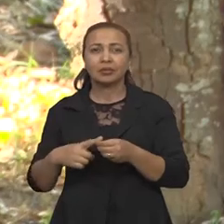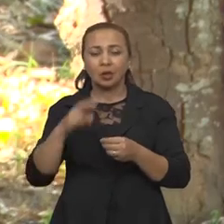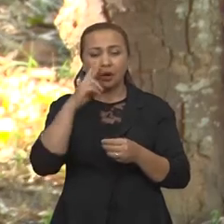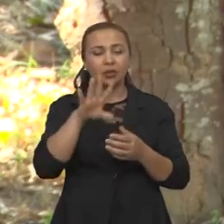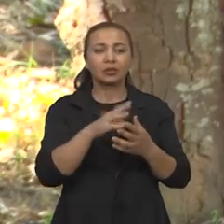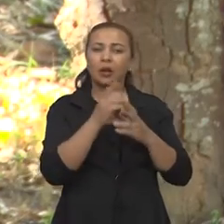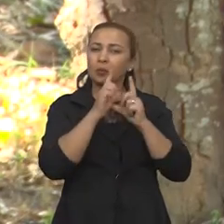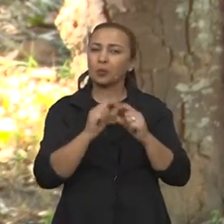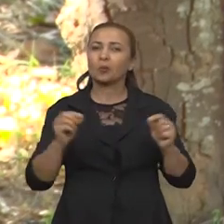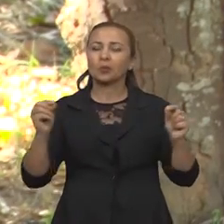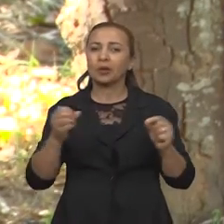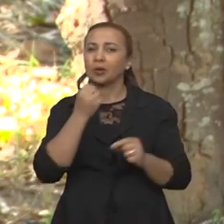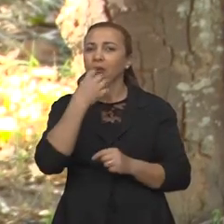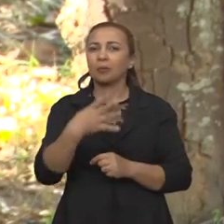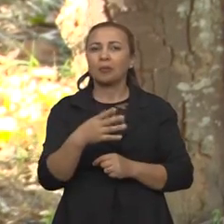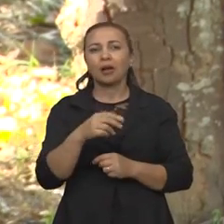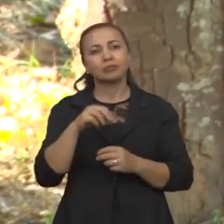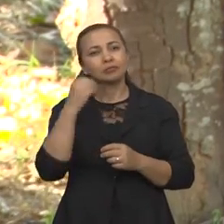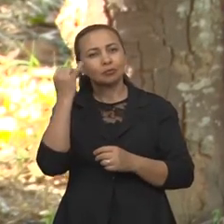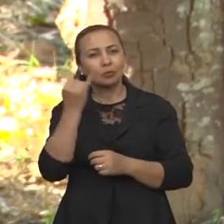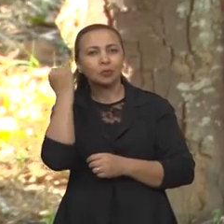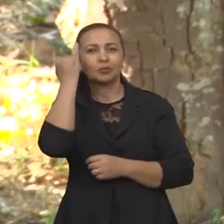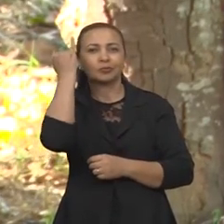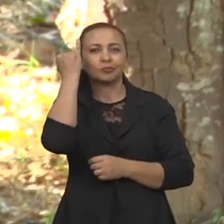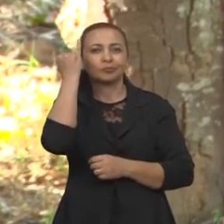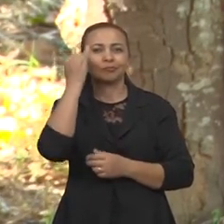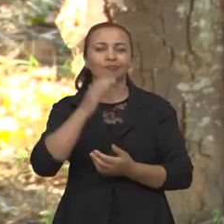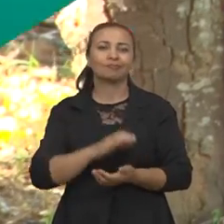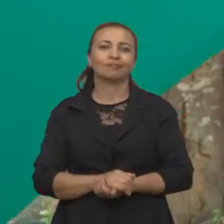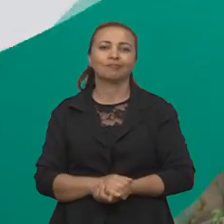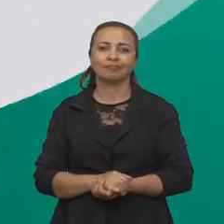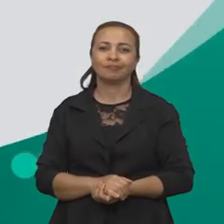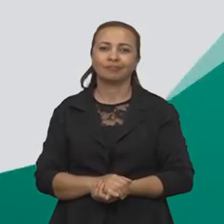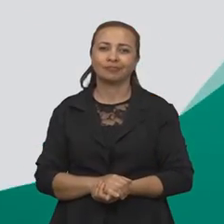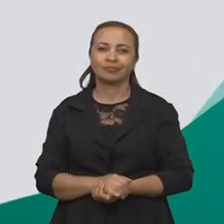analisando a pureza desse bem tão precioso. Vamos conferir?